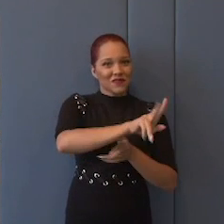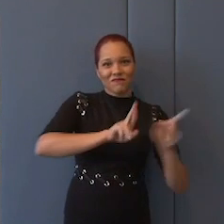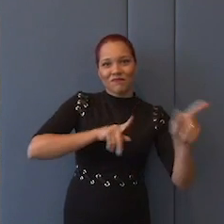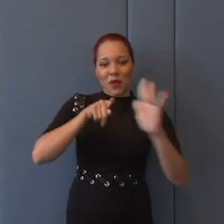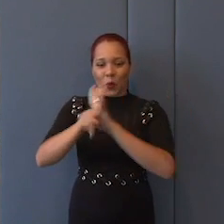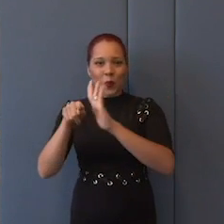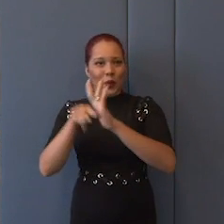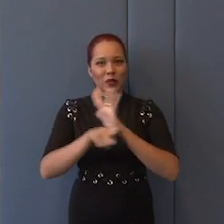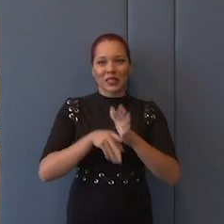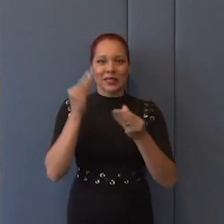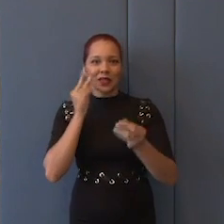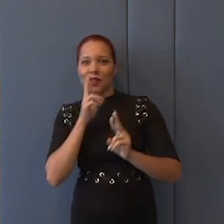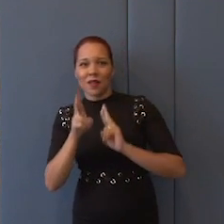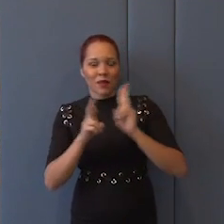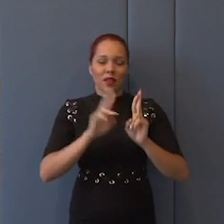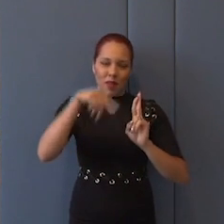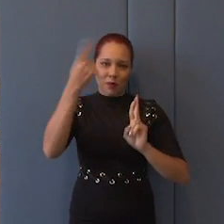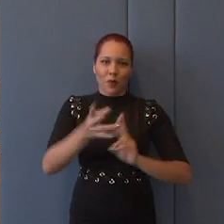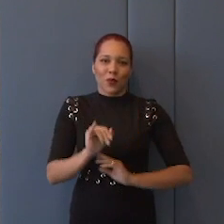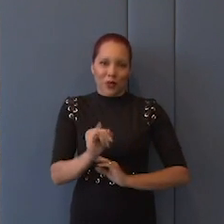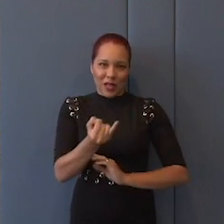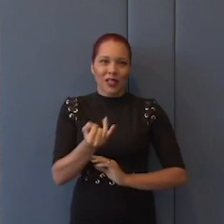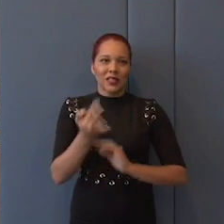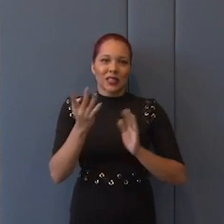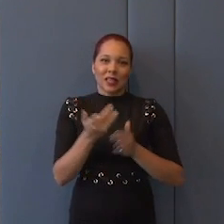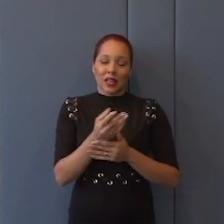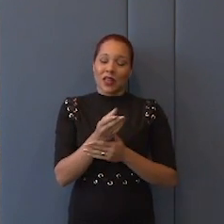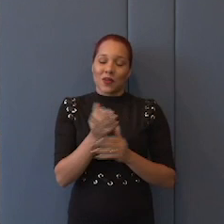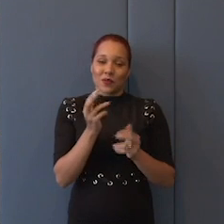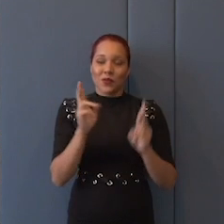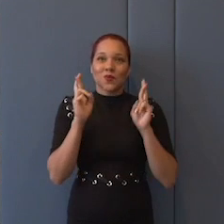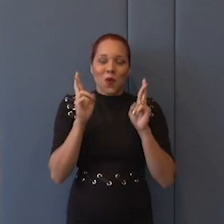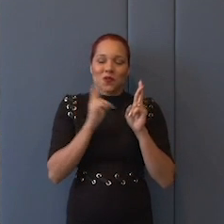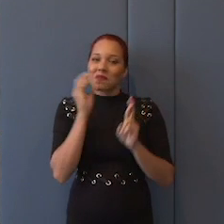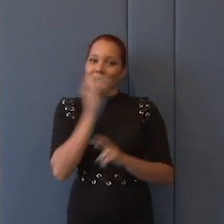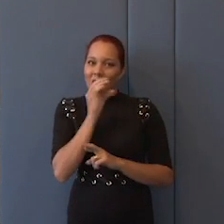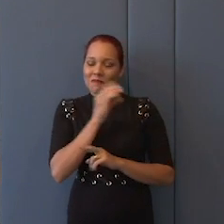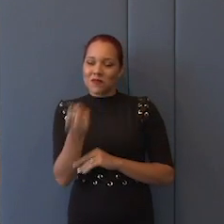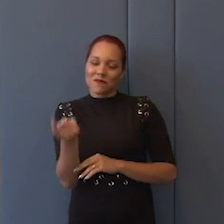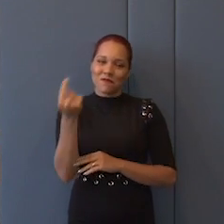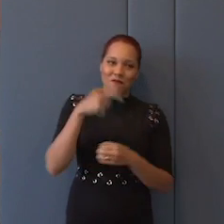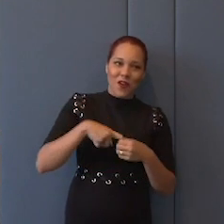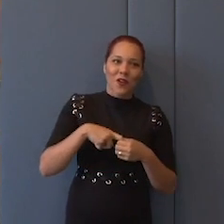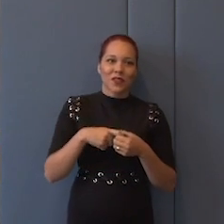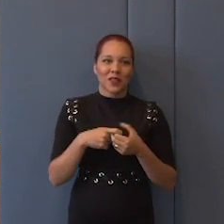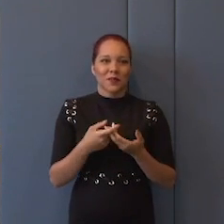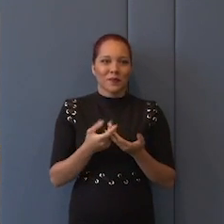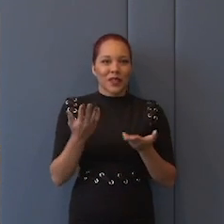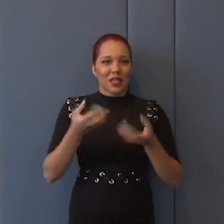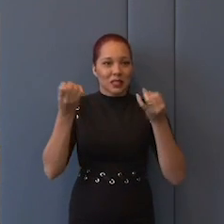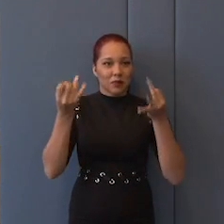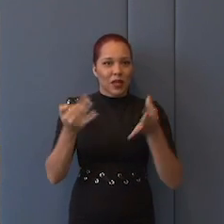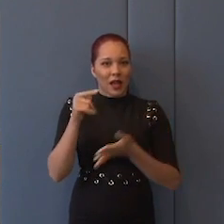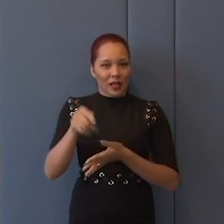tiveram na próxima oportunidade, que eu espero seja em breve de vir aqui, poder continuar. E obrigado por destacar